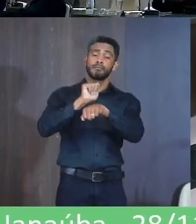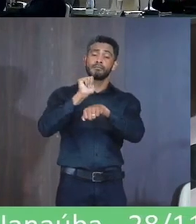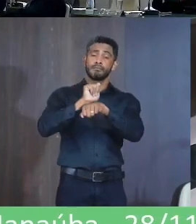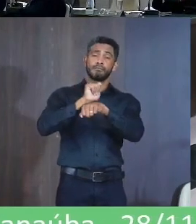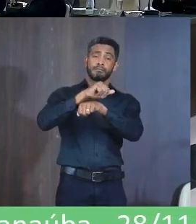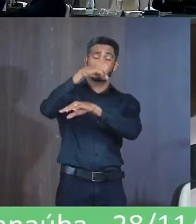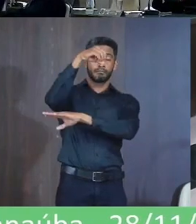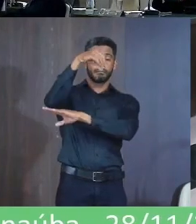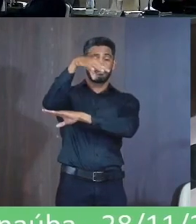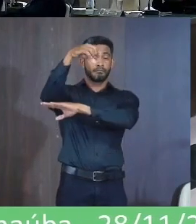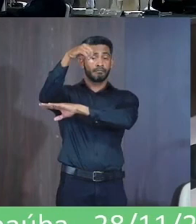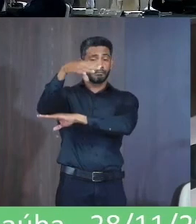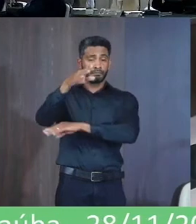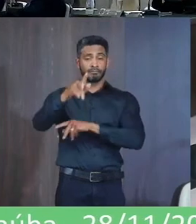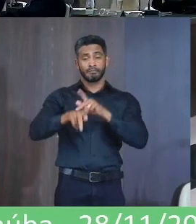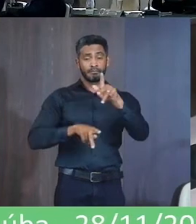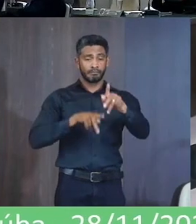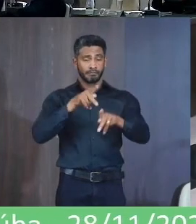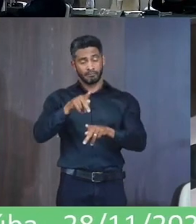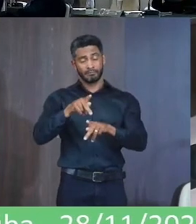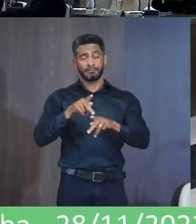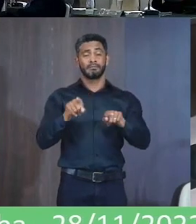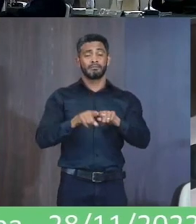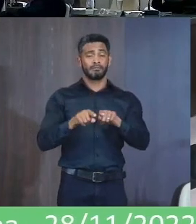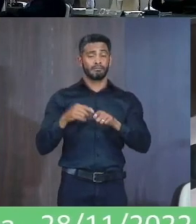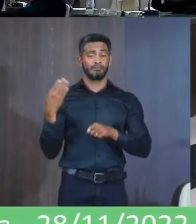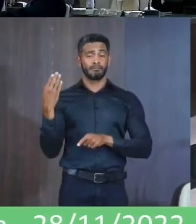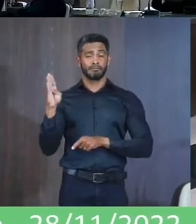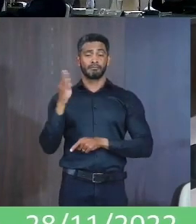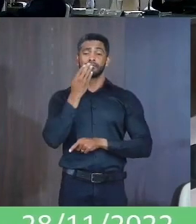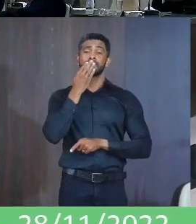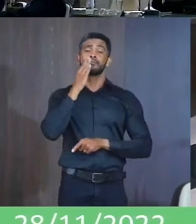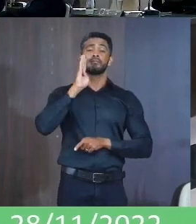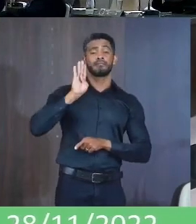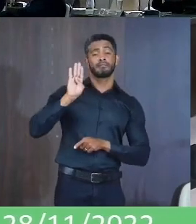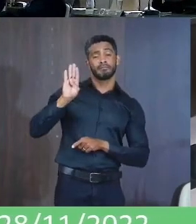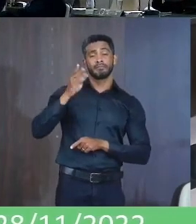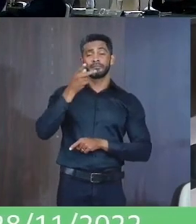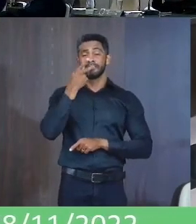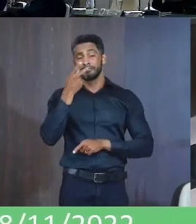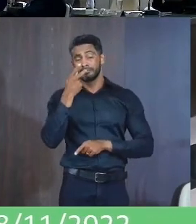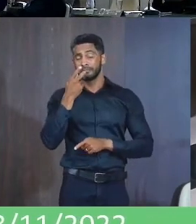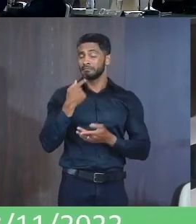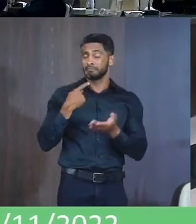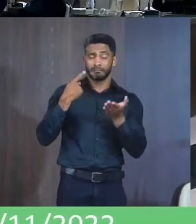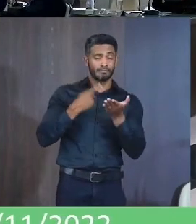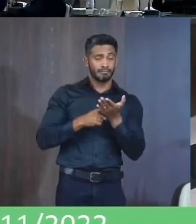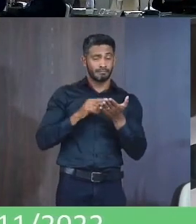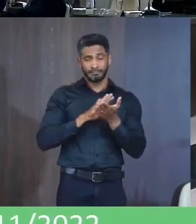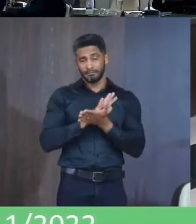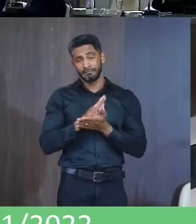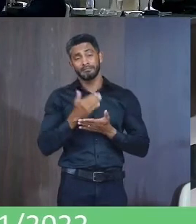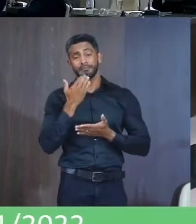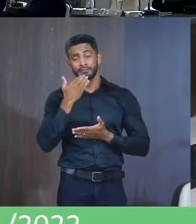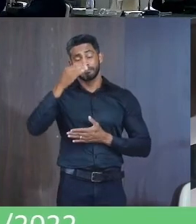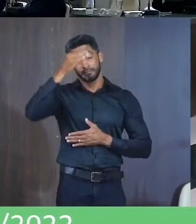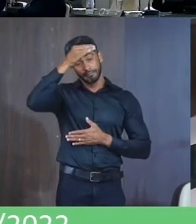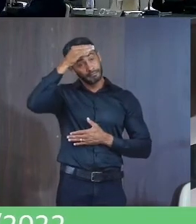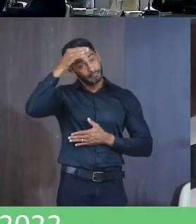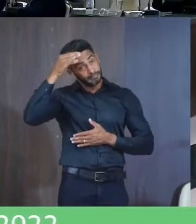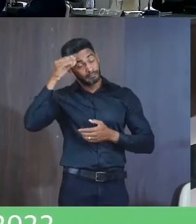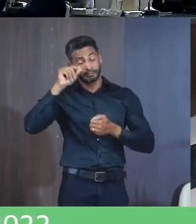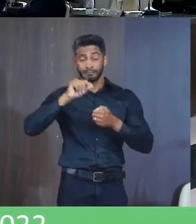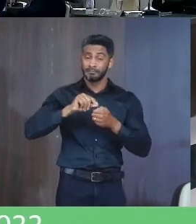inadmissível o descaso E as falsas promessas Que eles Dizem Mas não cumprem Com o dever Peço à Câmara Tomo